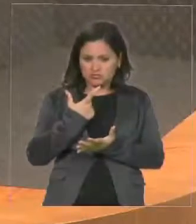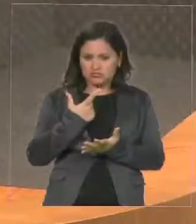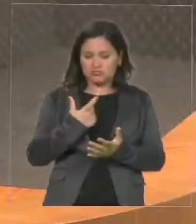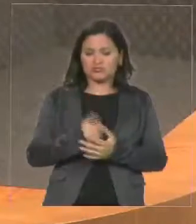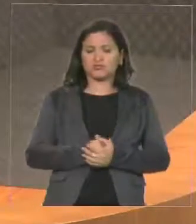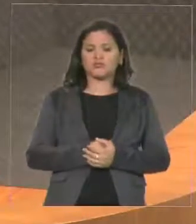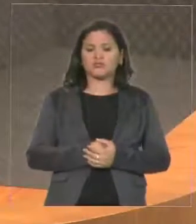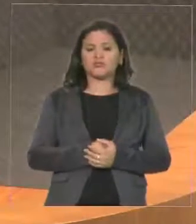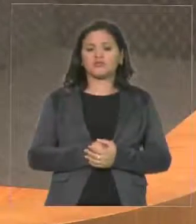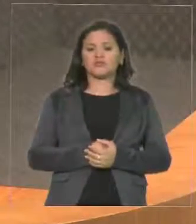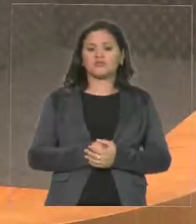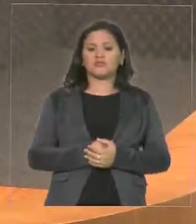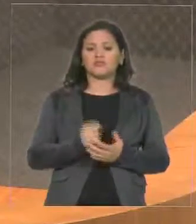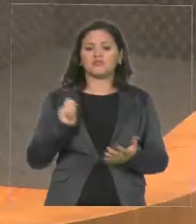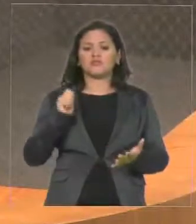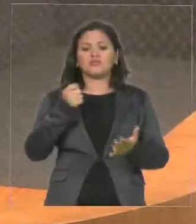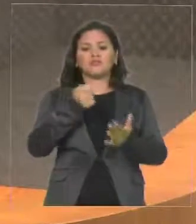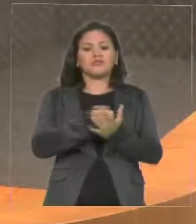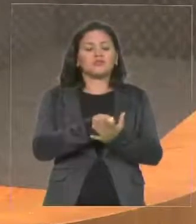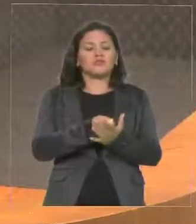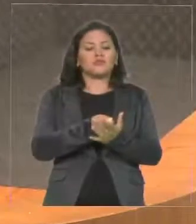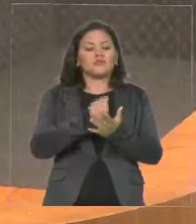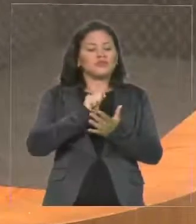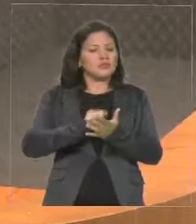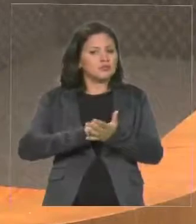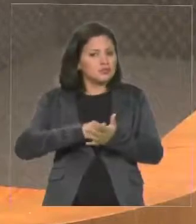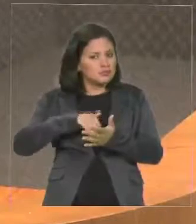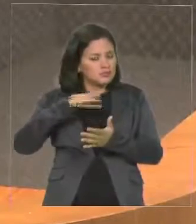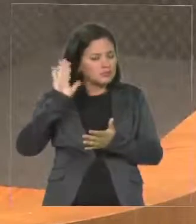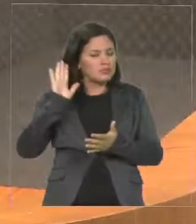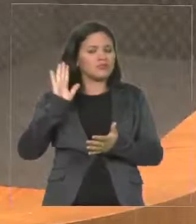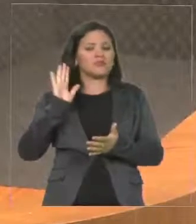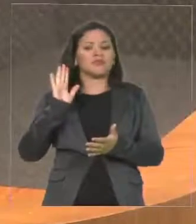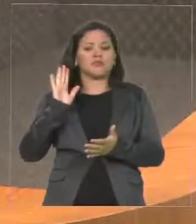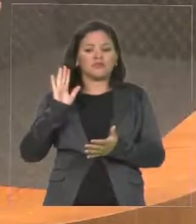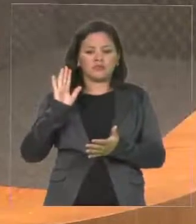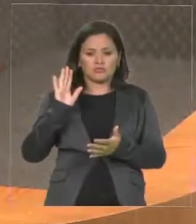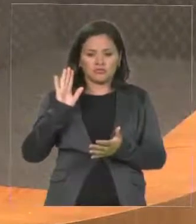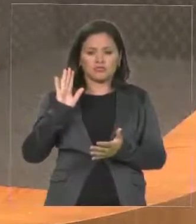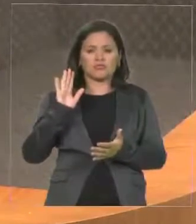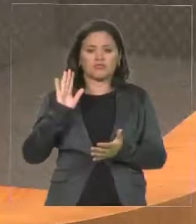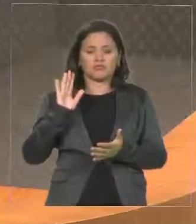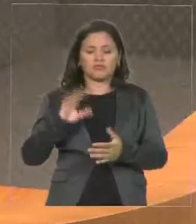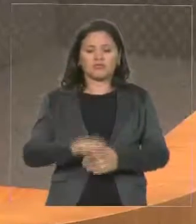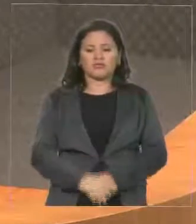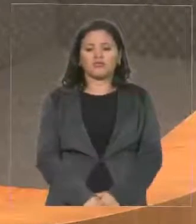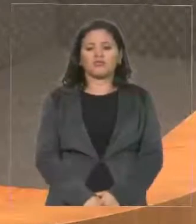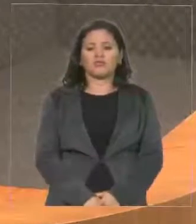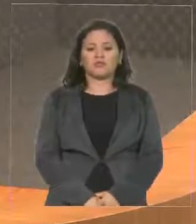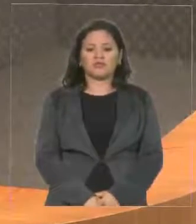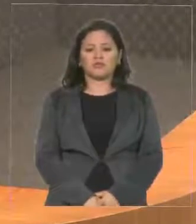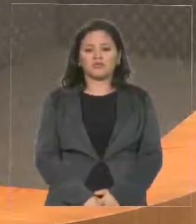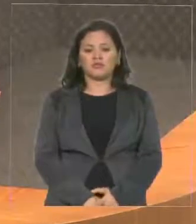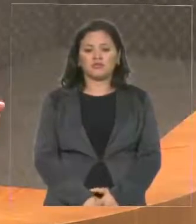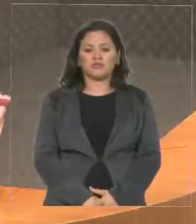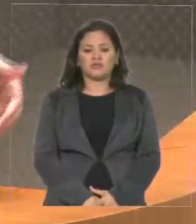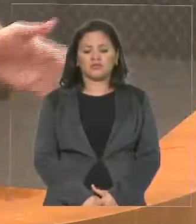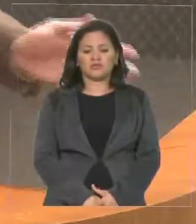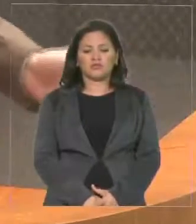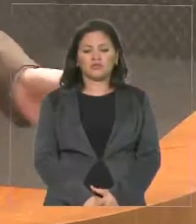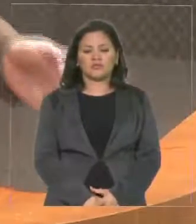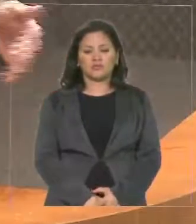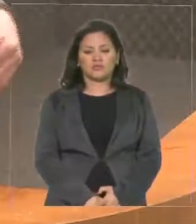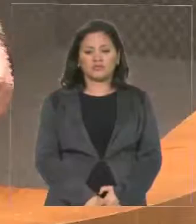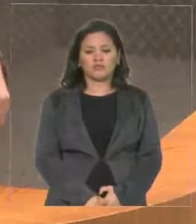sobrepreço, um preço absurdamente maior do que estava na ata de registro de preço. Foi isso, não é verdade,